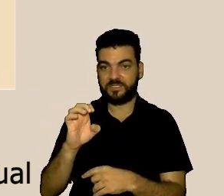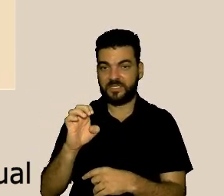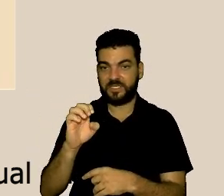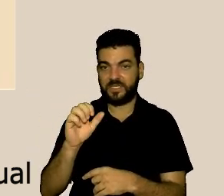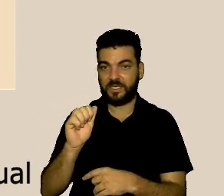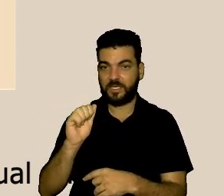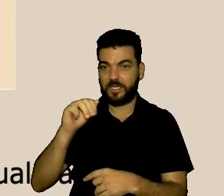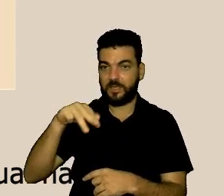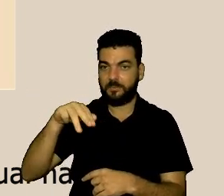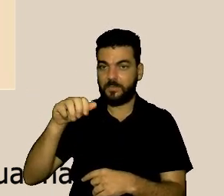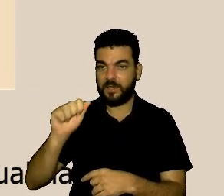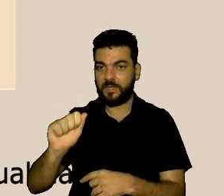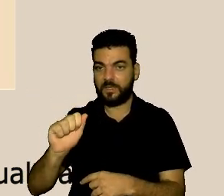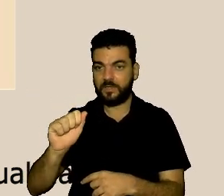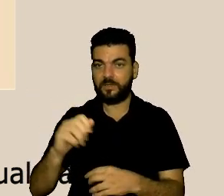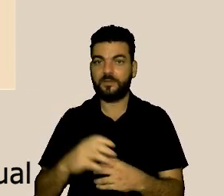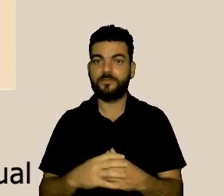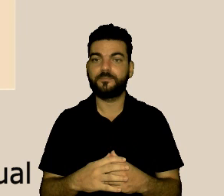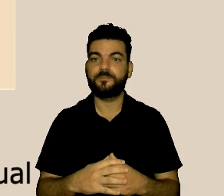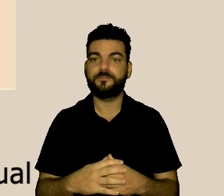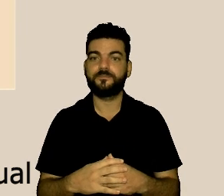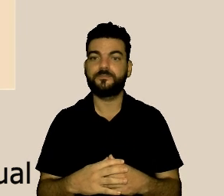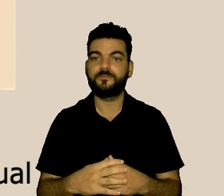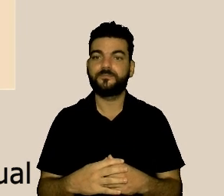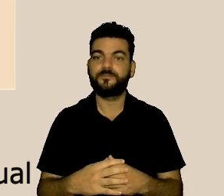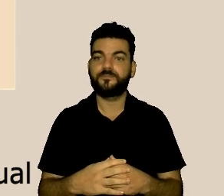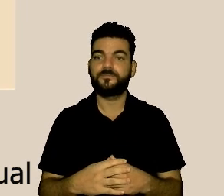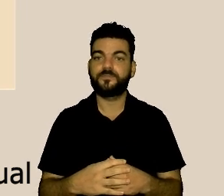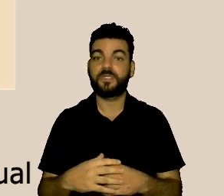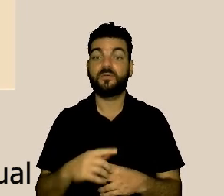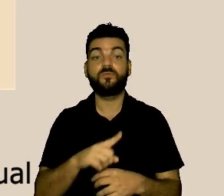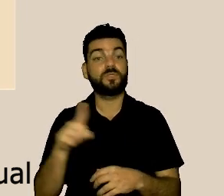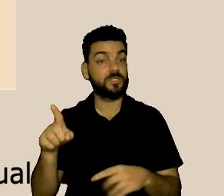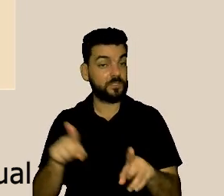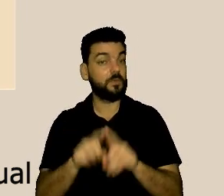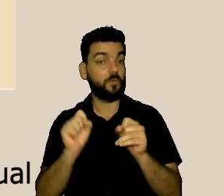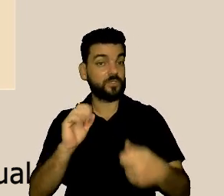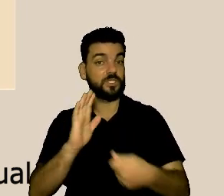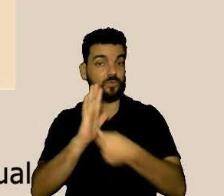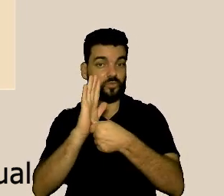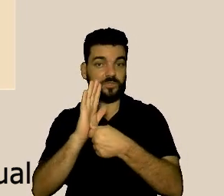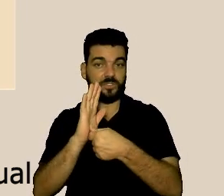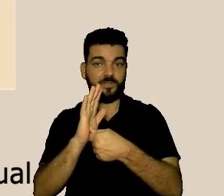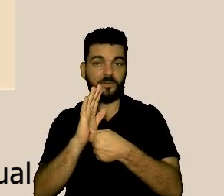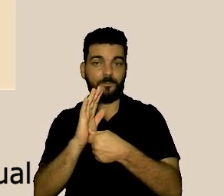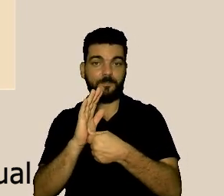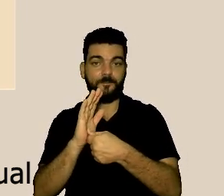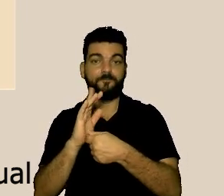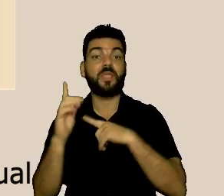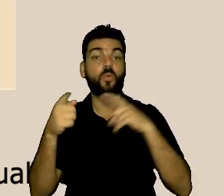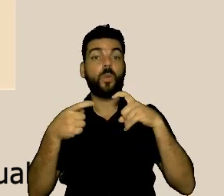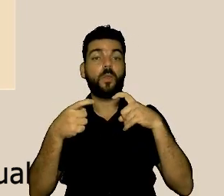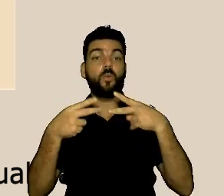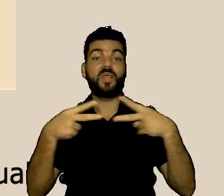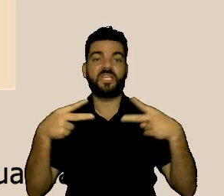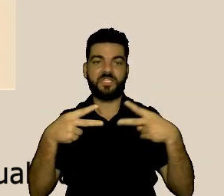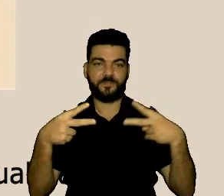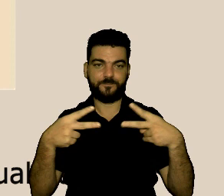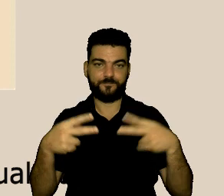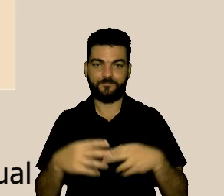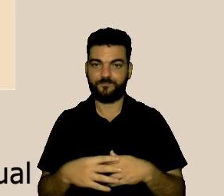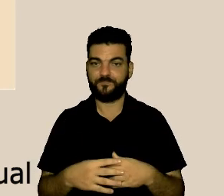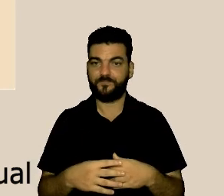e a gente também pode fazer uma denúncia tem um link esse